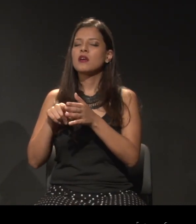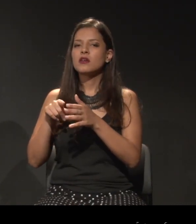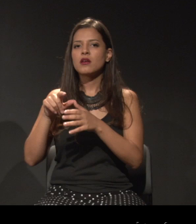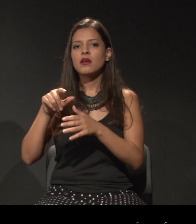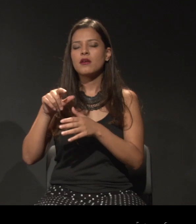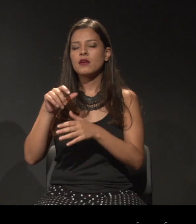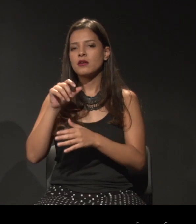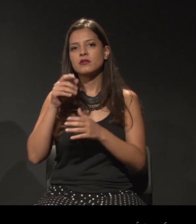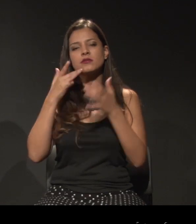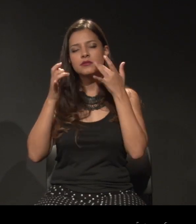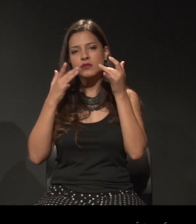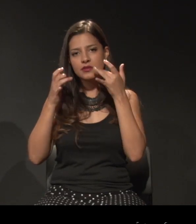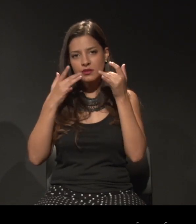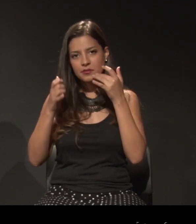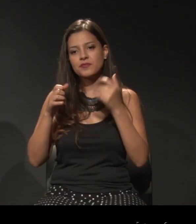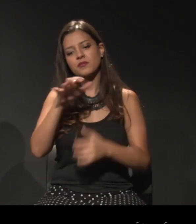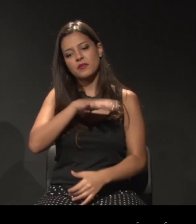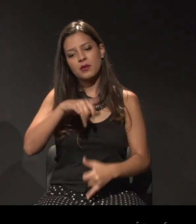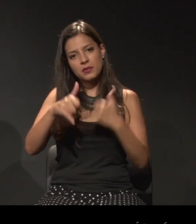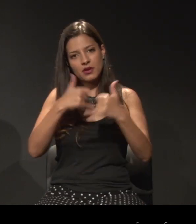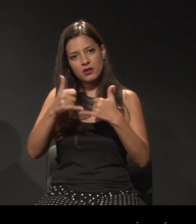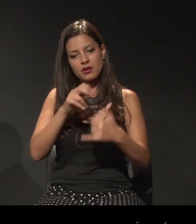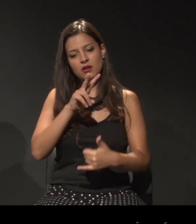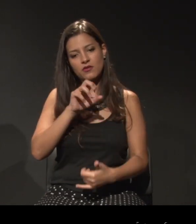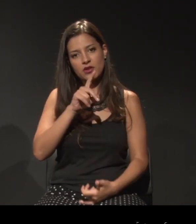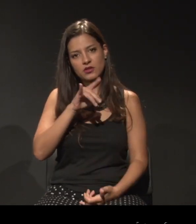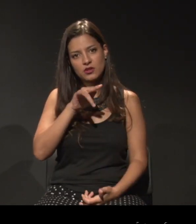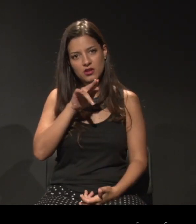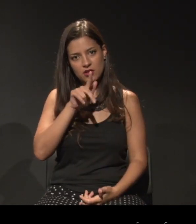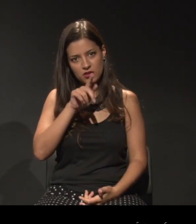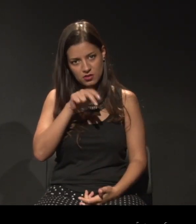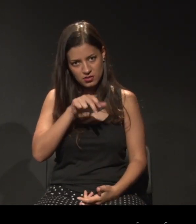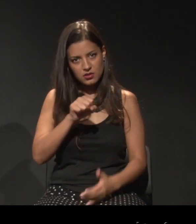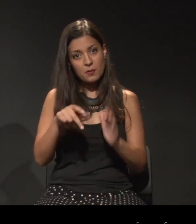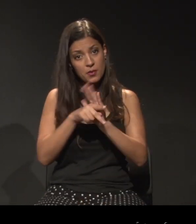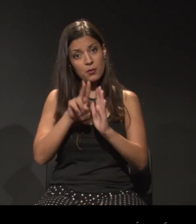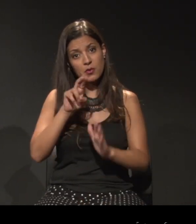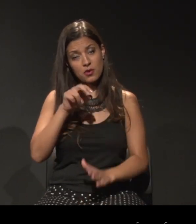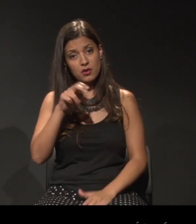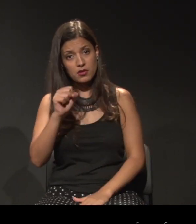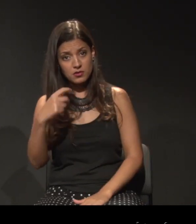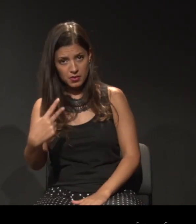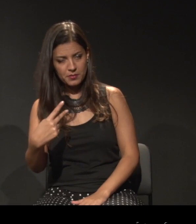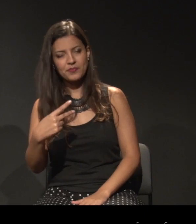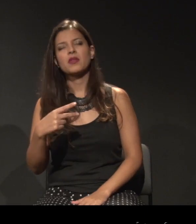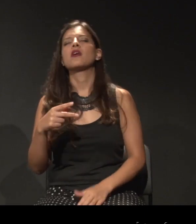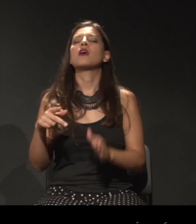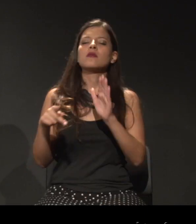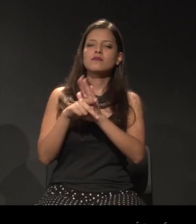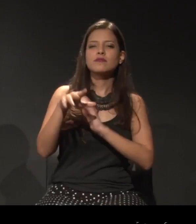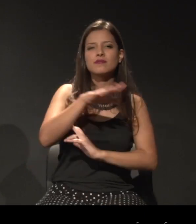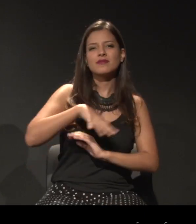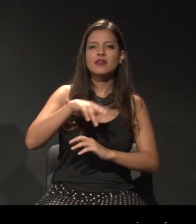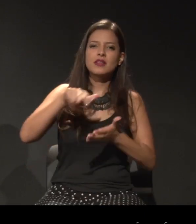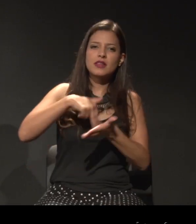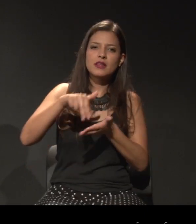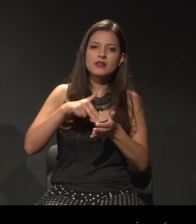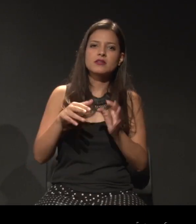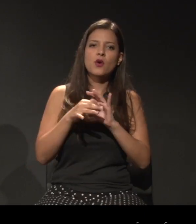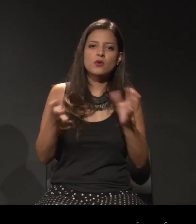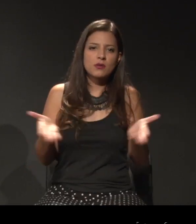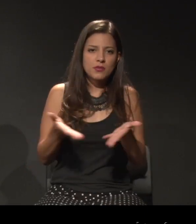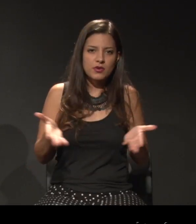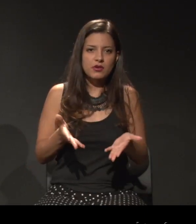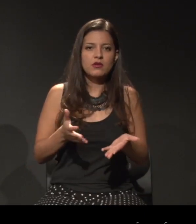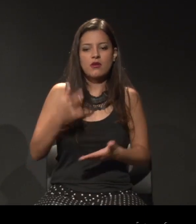Vadiagem, de Nal Nesp. É integrante do Fórum Permanente de Danças Contemporâneas, Corporalidades Plurais. Que é um